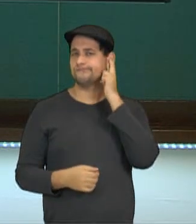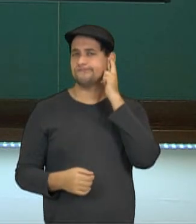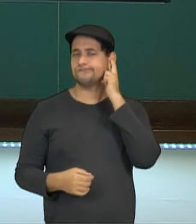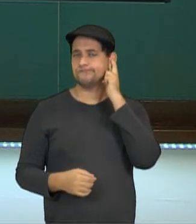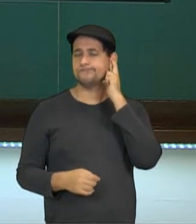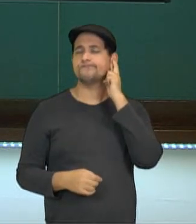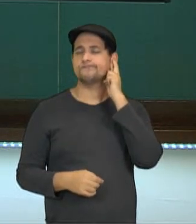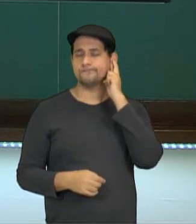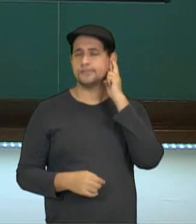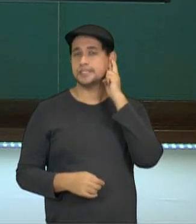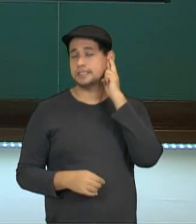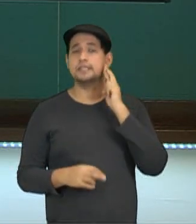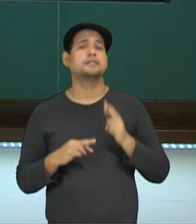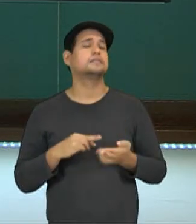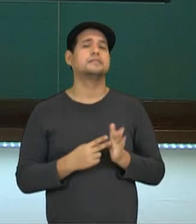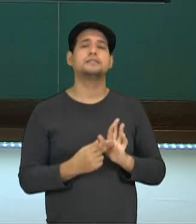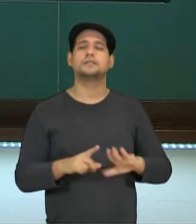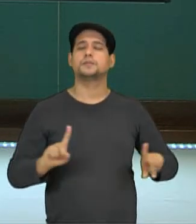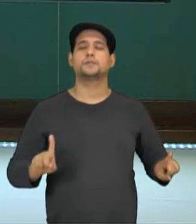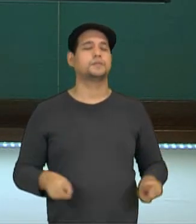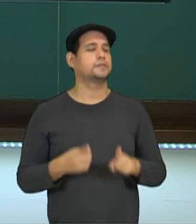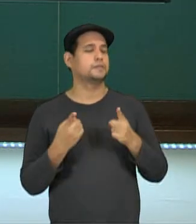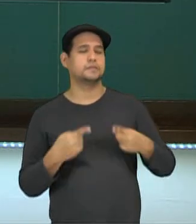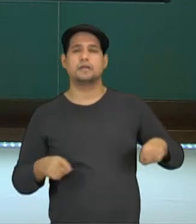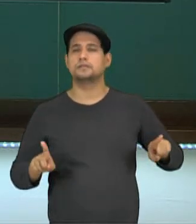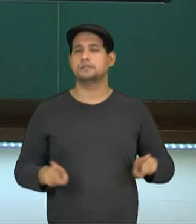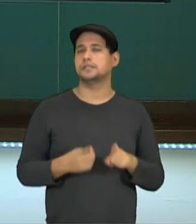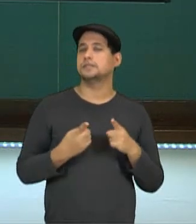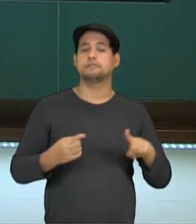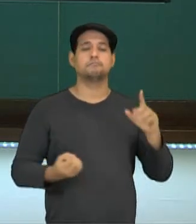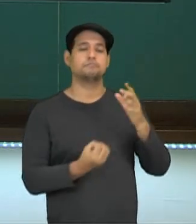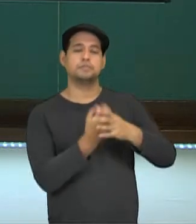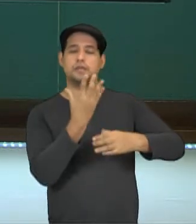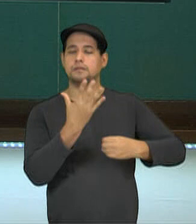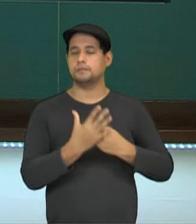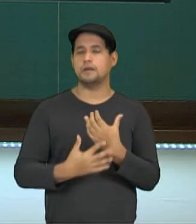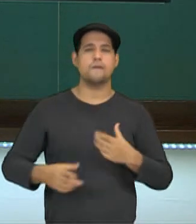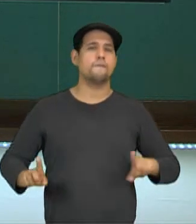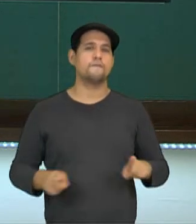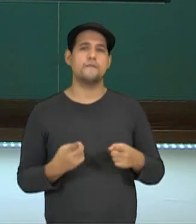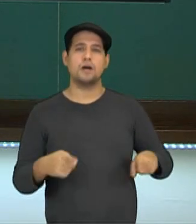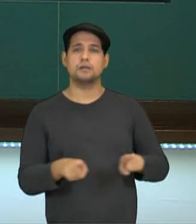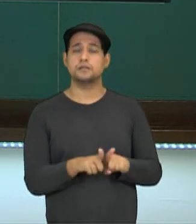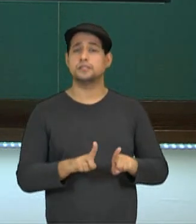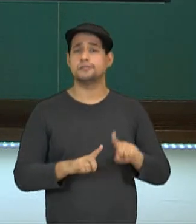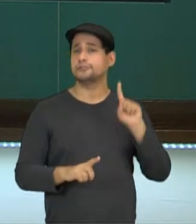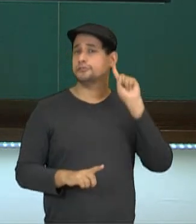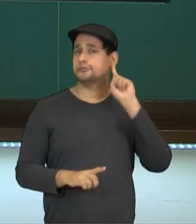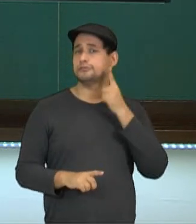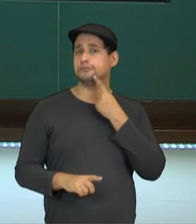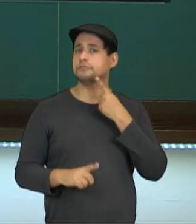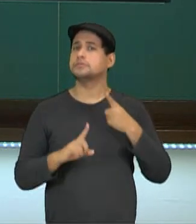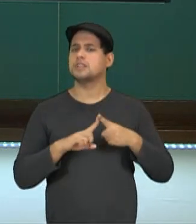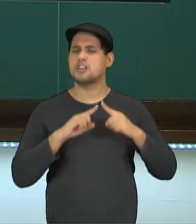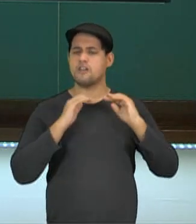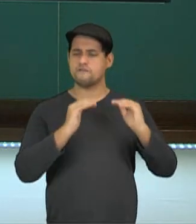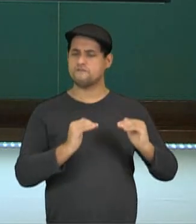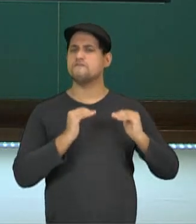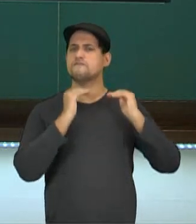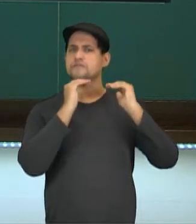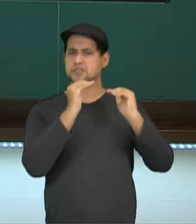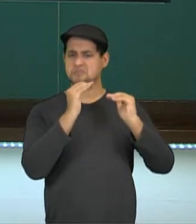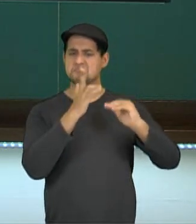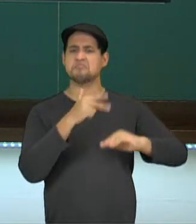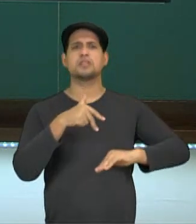surdo. Ele é um compositor de música, ele é um maestro. Mesmo surdo, né? Ele vai vencer a